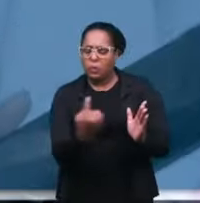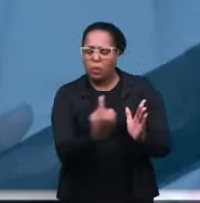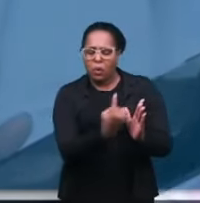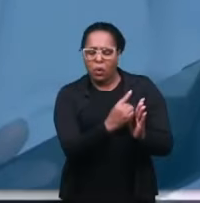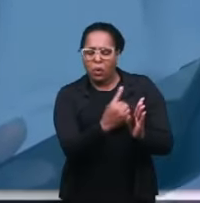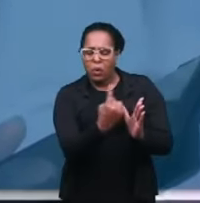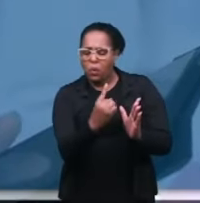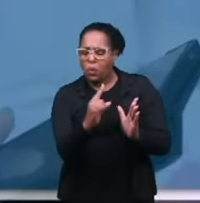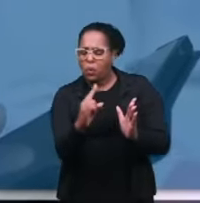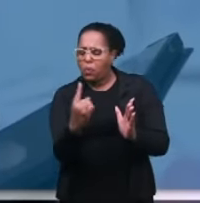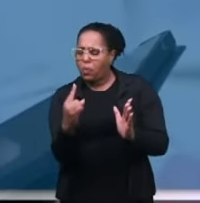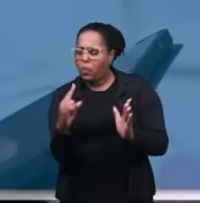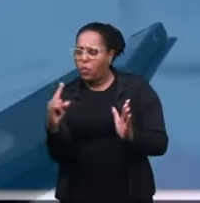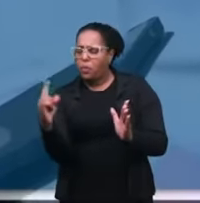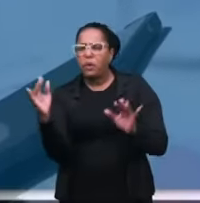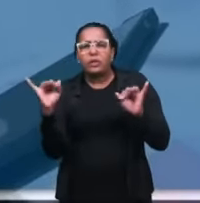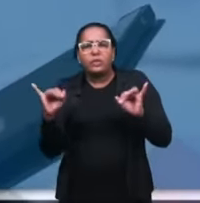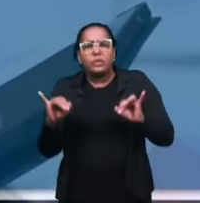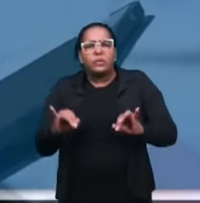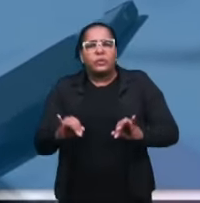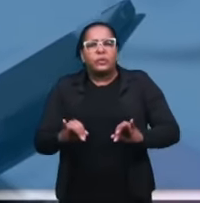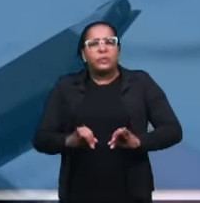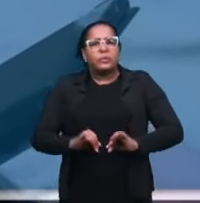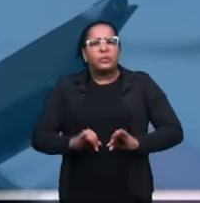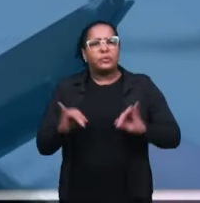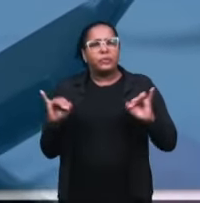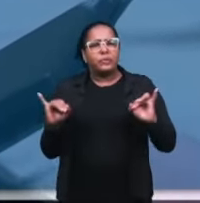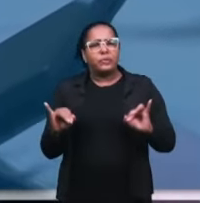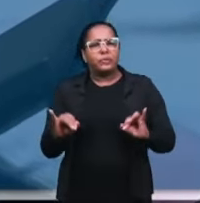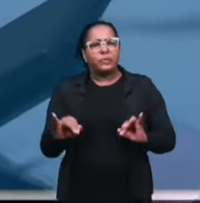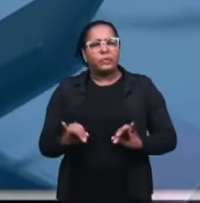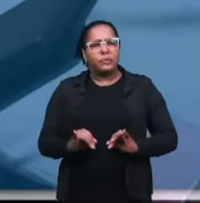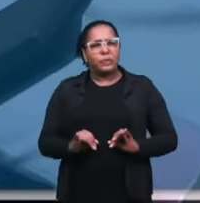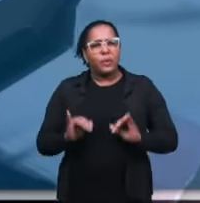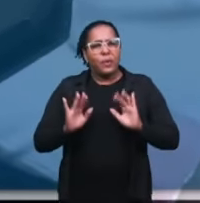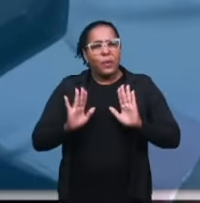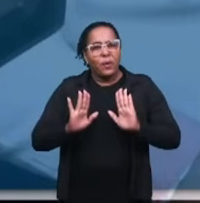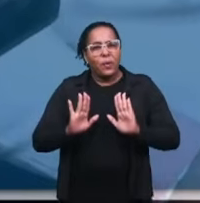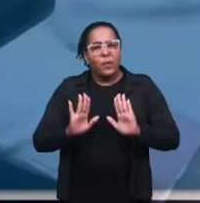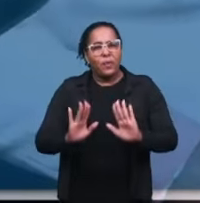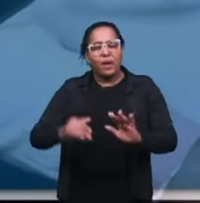Vem me consolar